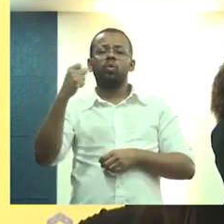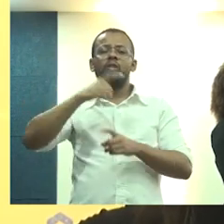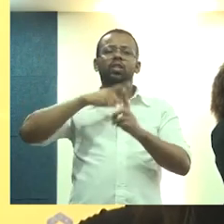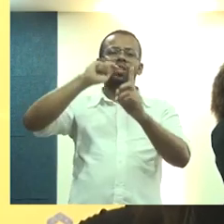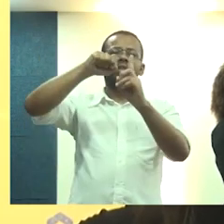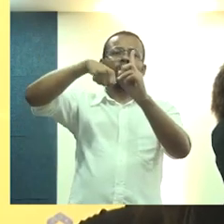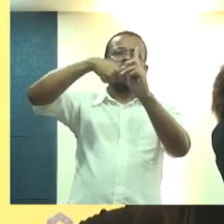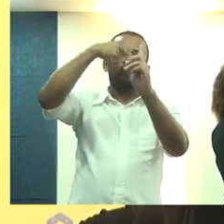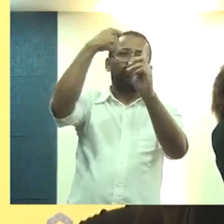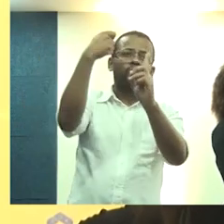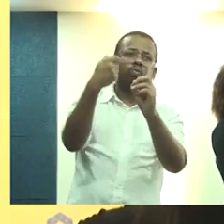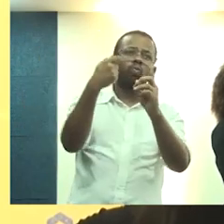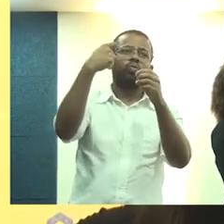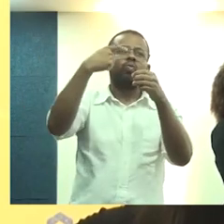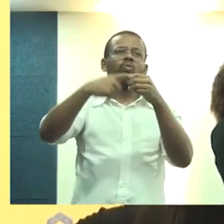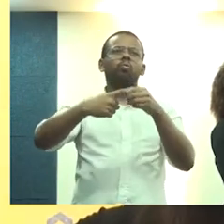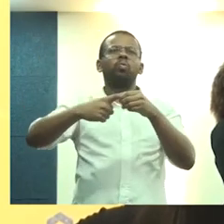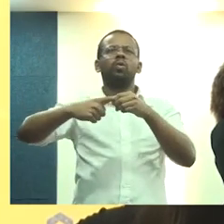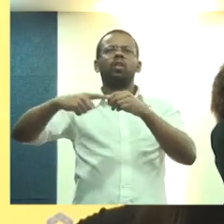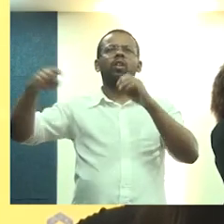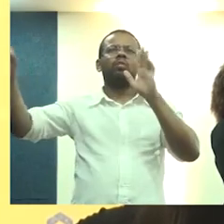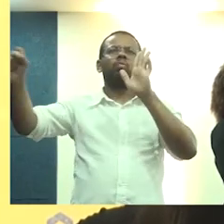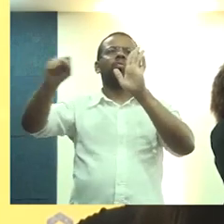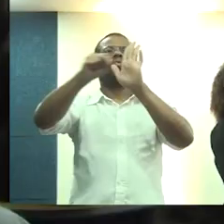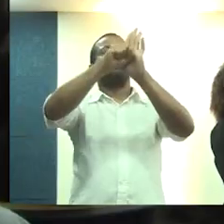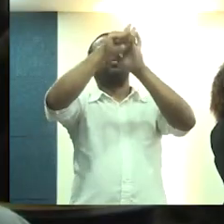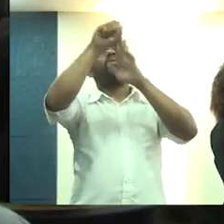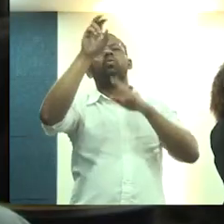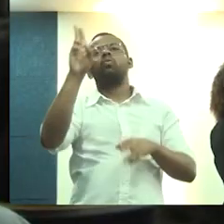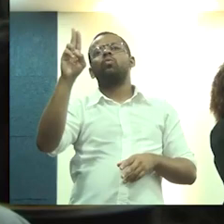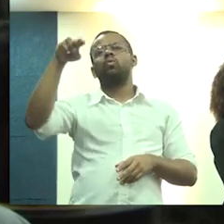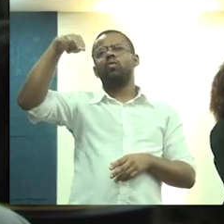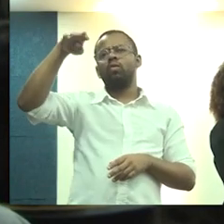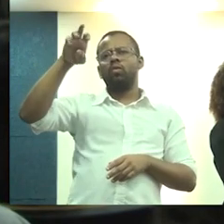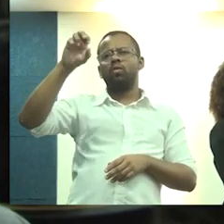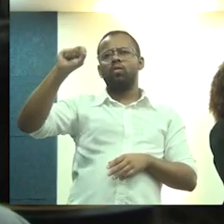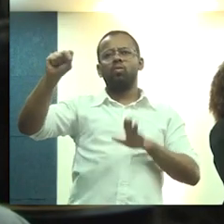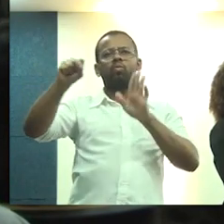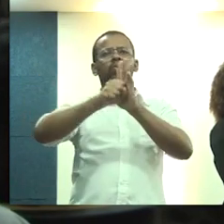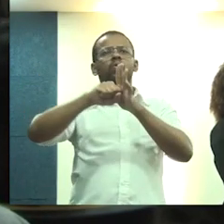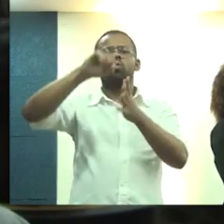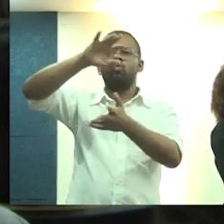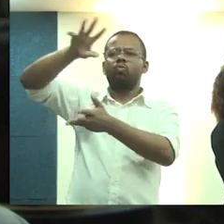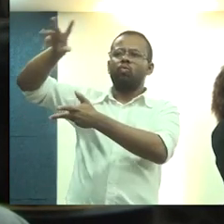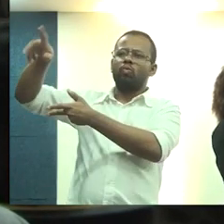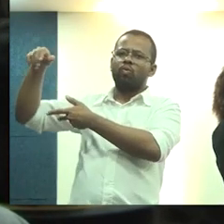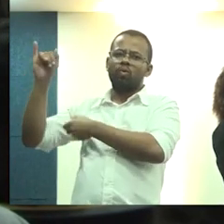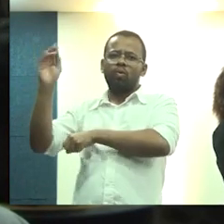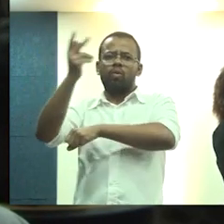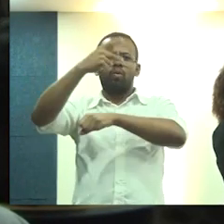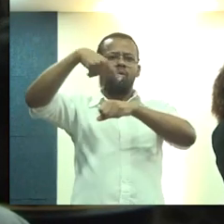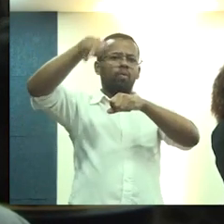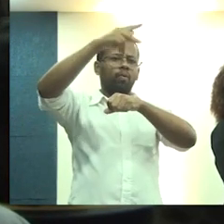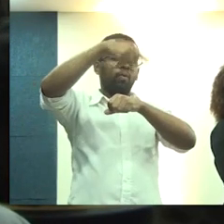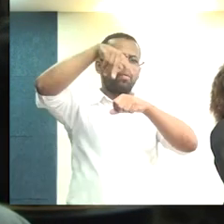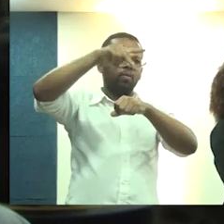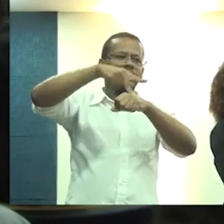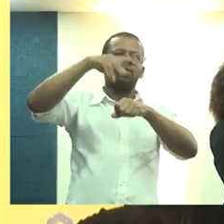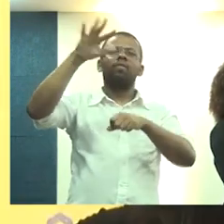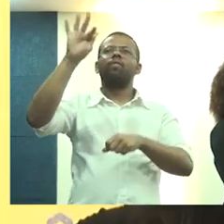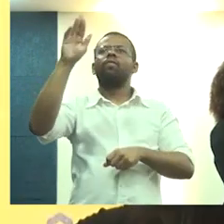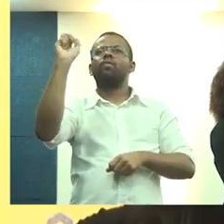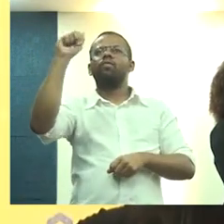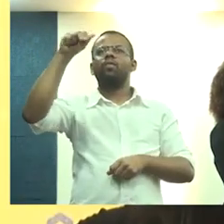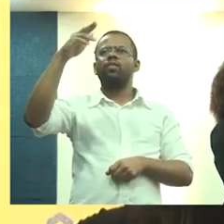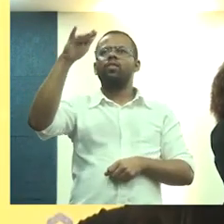de ter um monumento que é chancelado pela Unesco como patrimônio cultural mundial, a Praça São Francisco. Somente